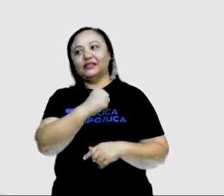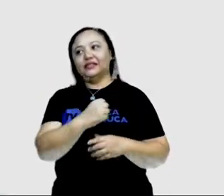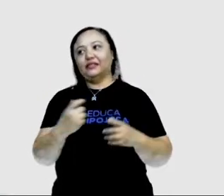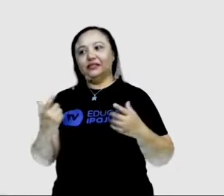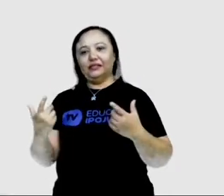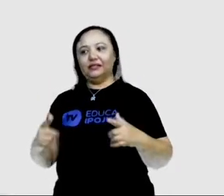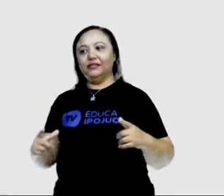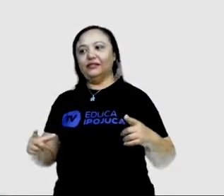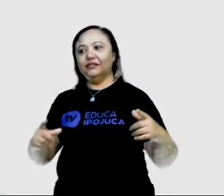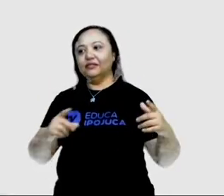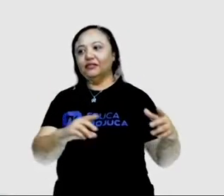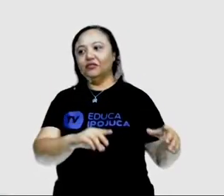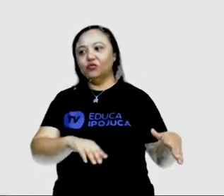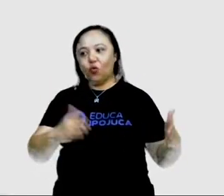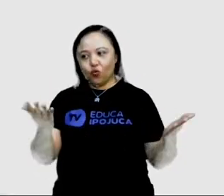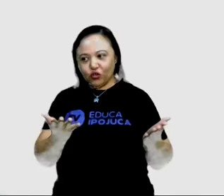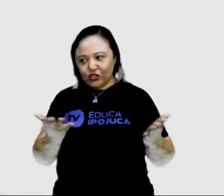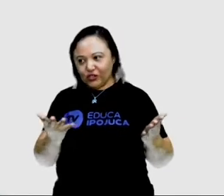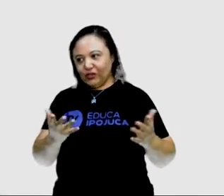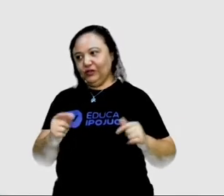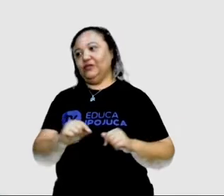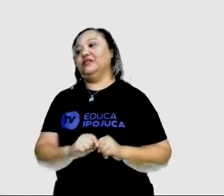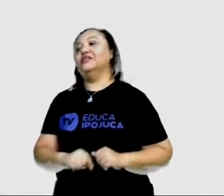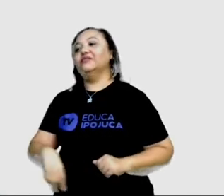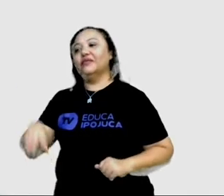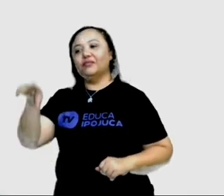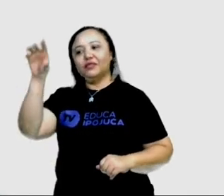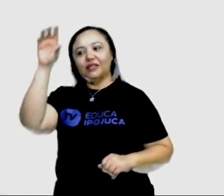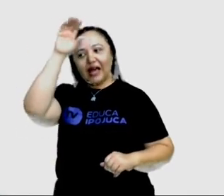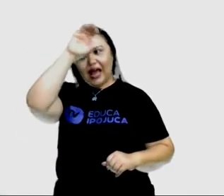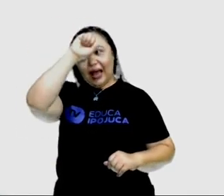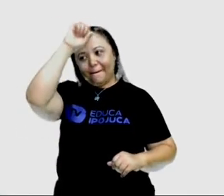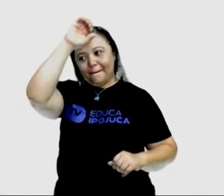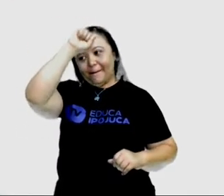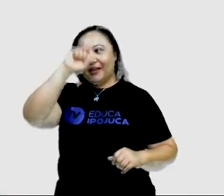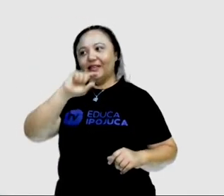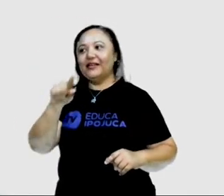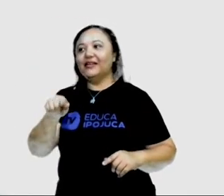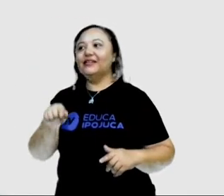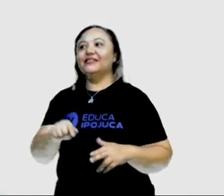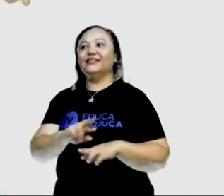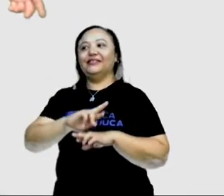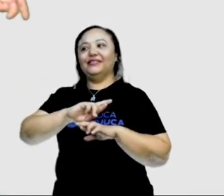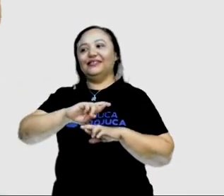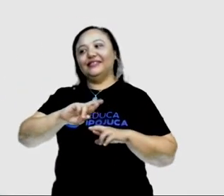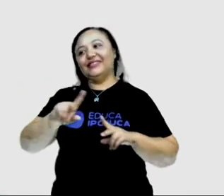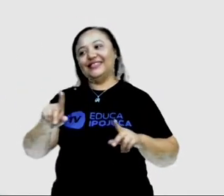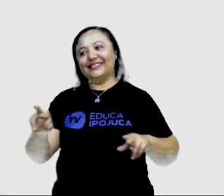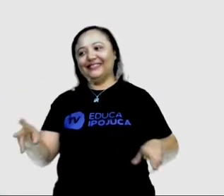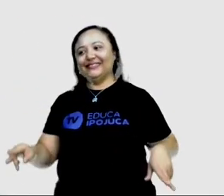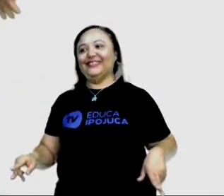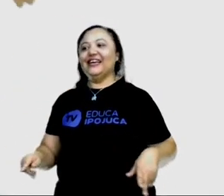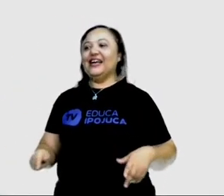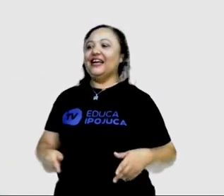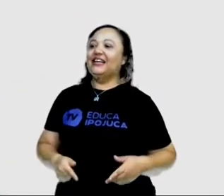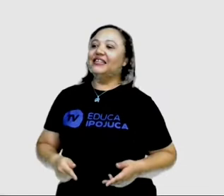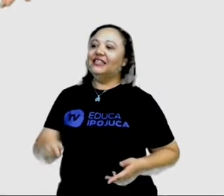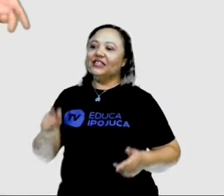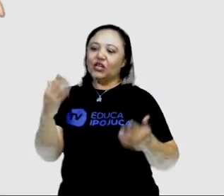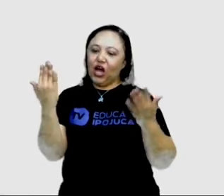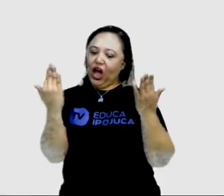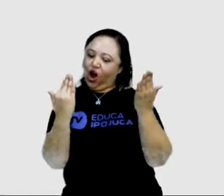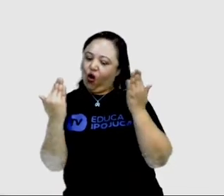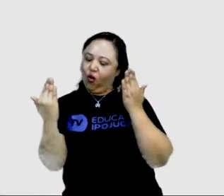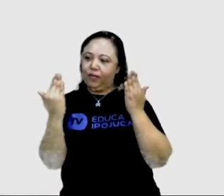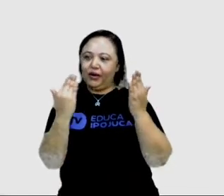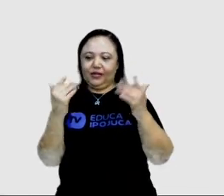amostrais. Mas hoje nós vamos verificar e validar a equivalência entre